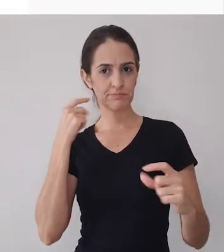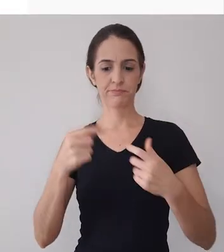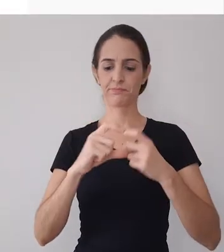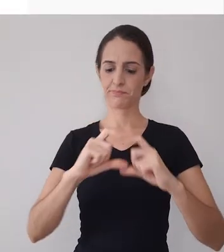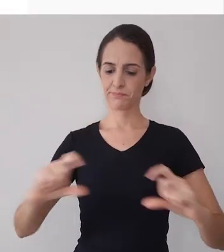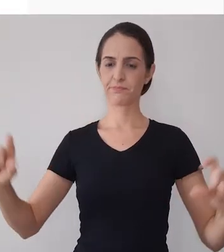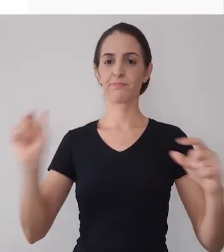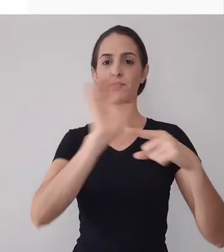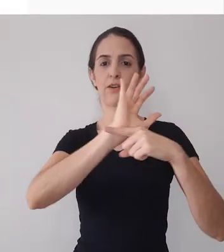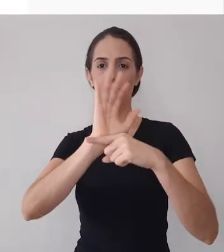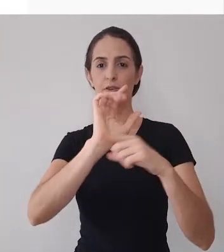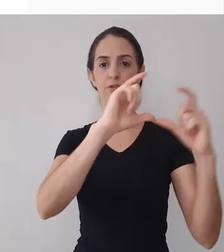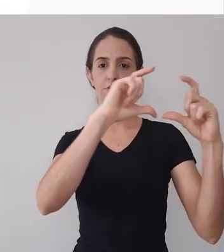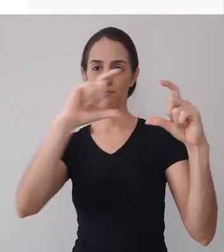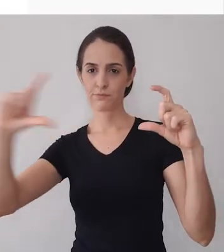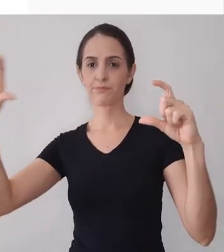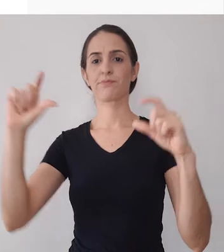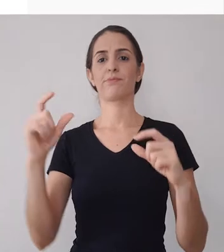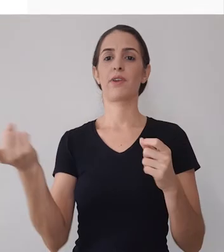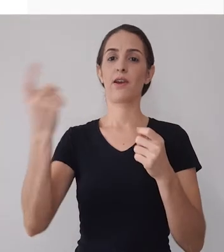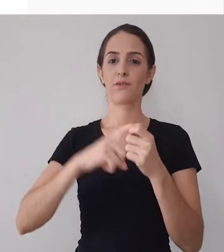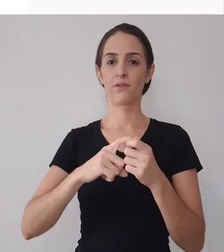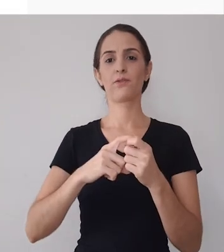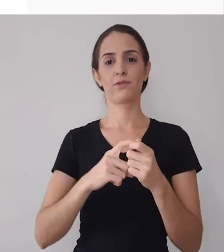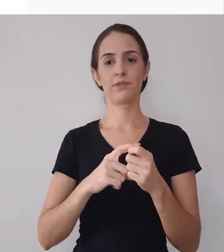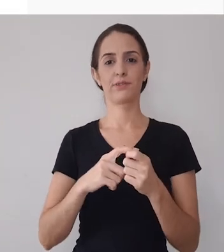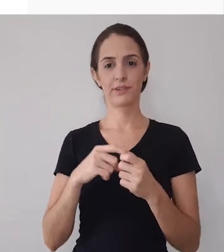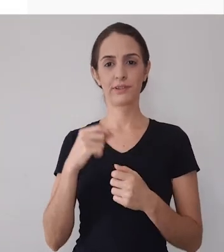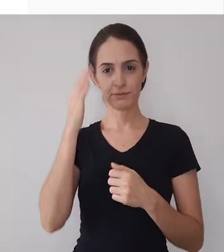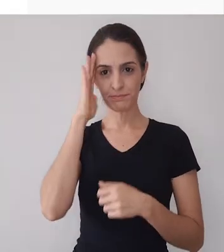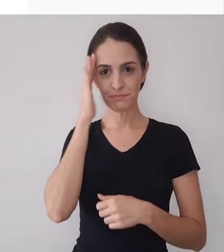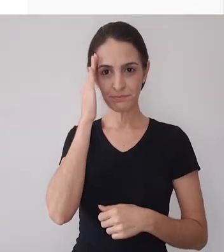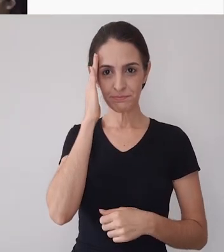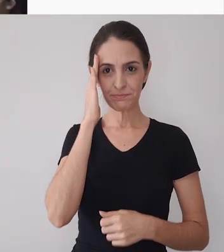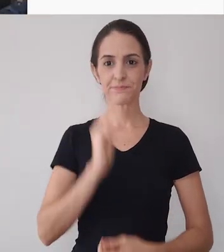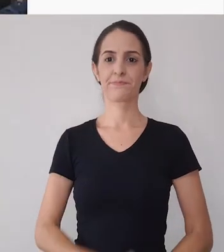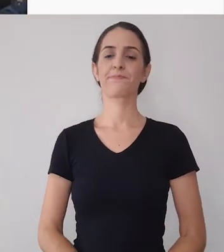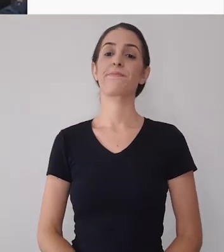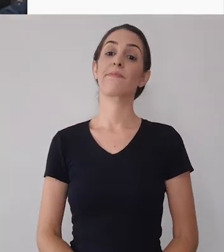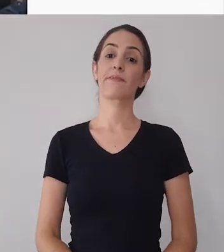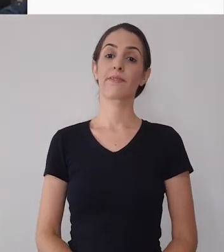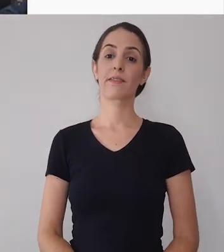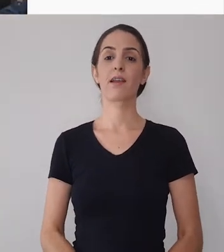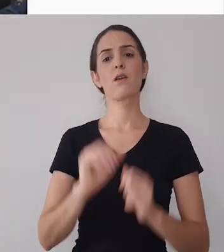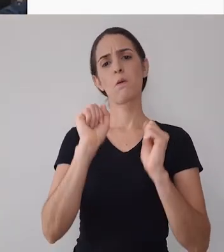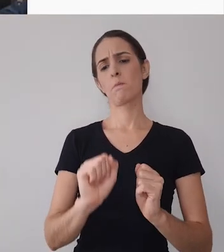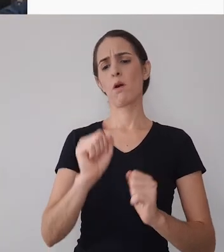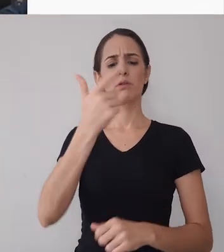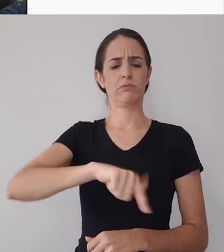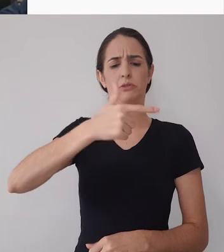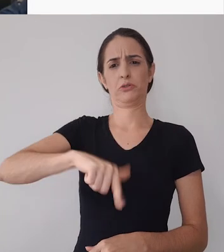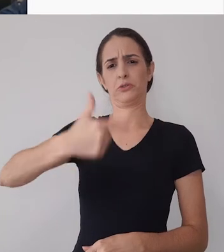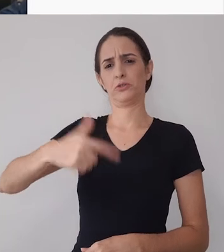certo e aí posso voltar para visualização tudo bem é você